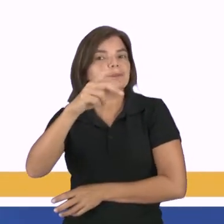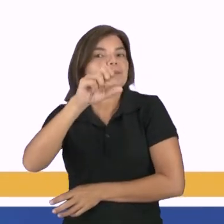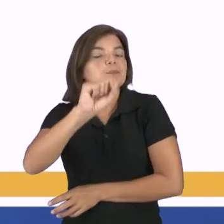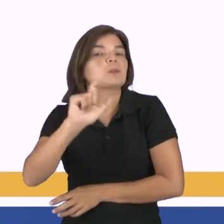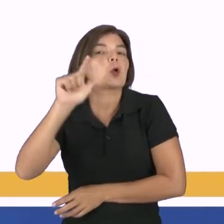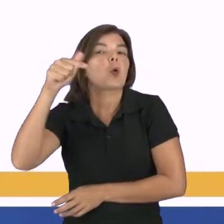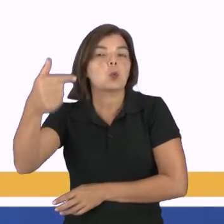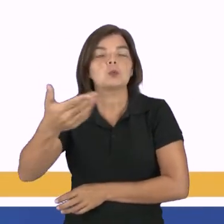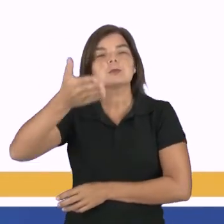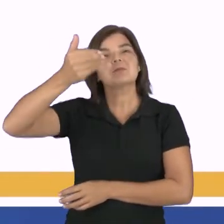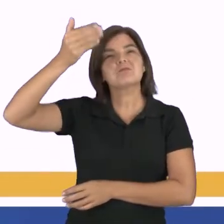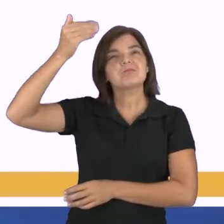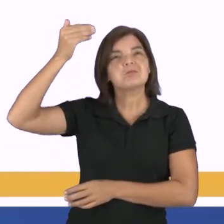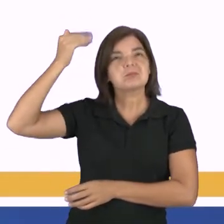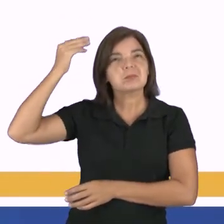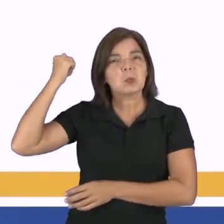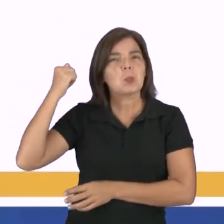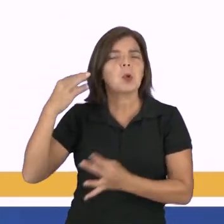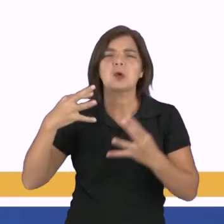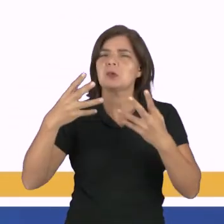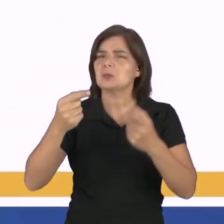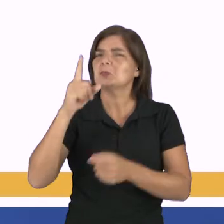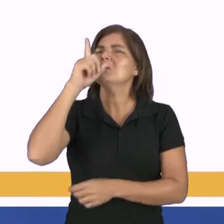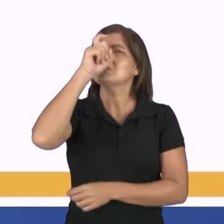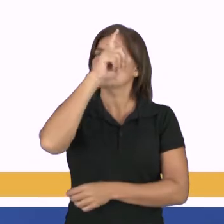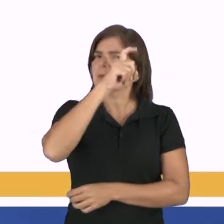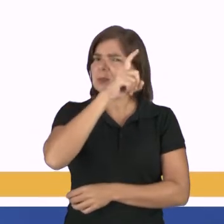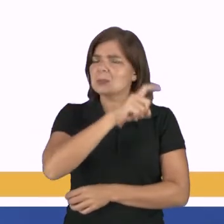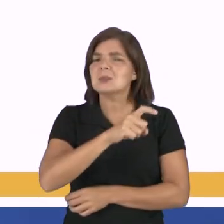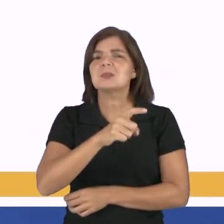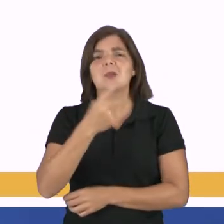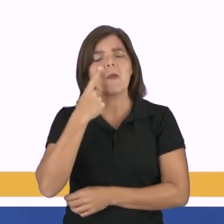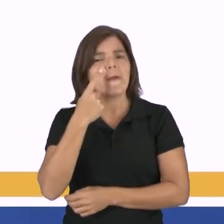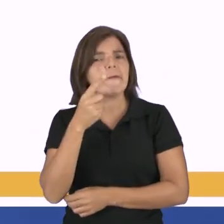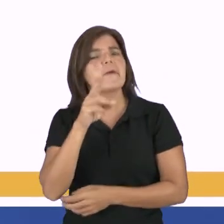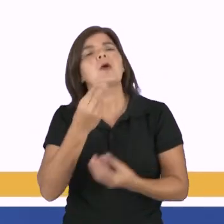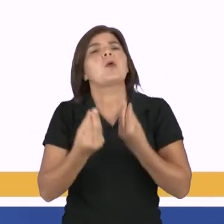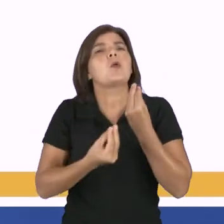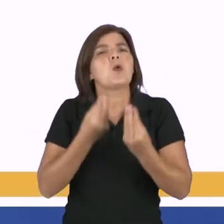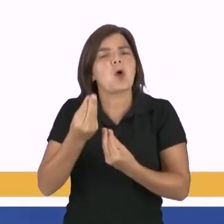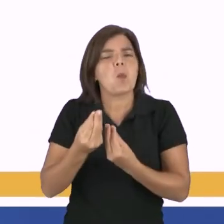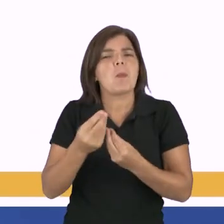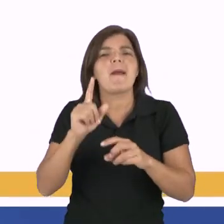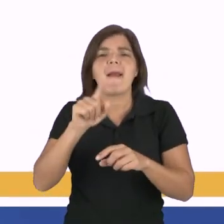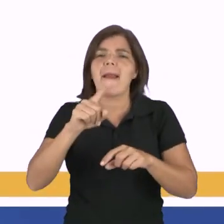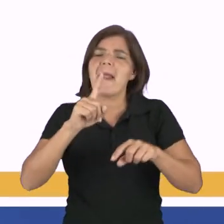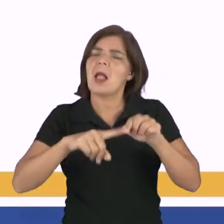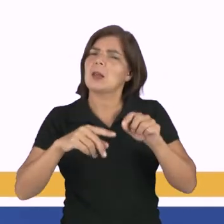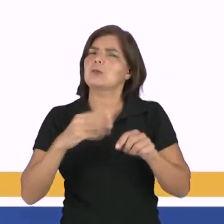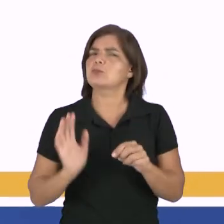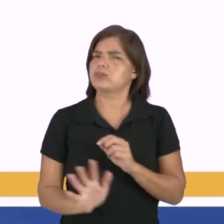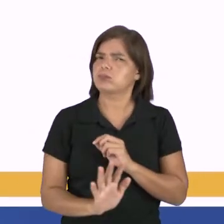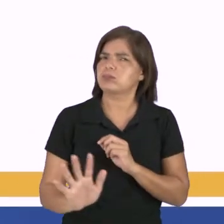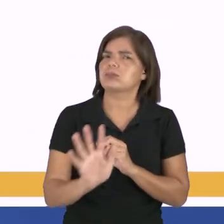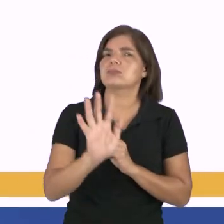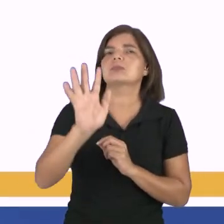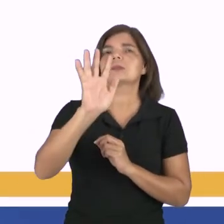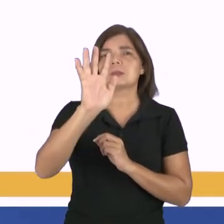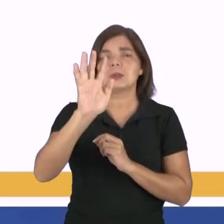equipamento que, no passado, era totalmente difícil de estar em nossas mãos. Era um equipamento caro, muito